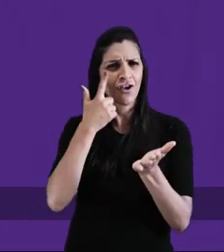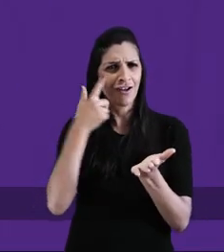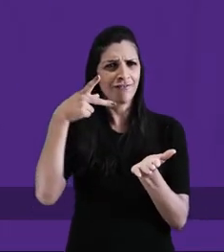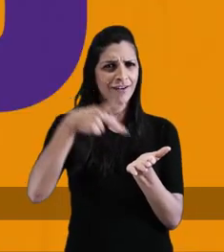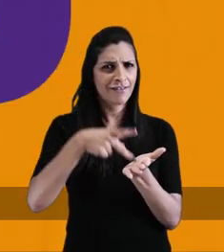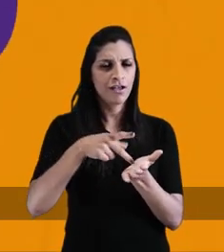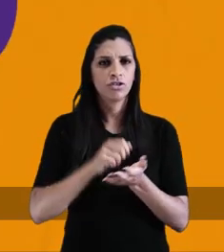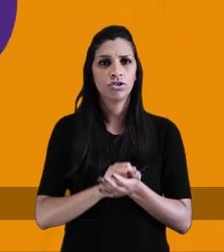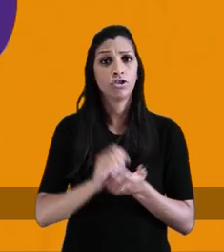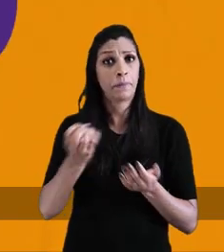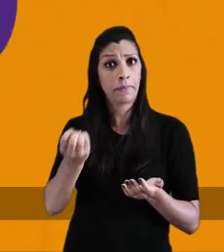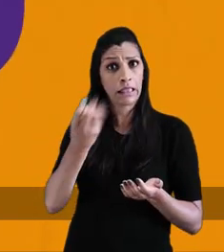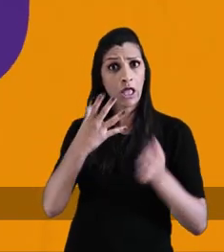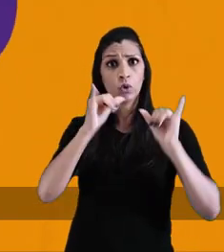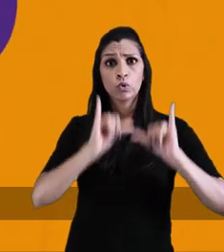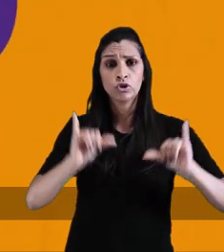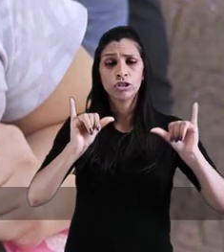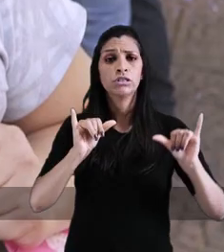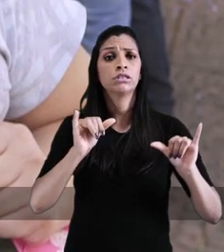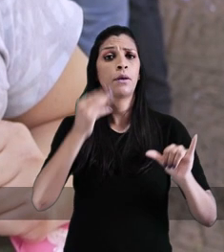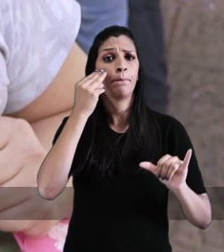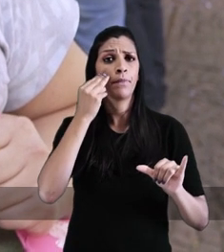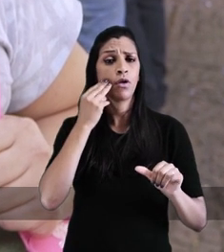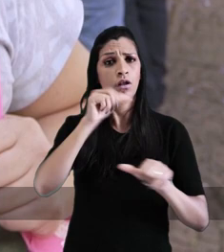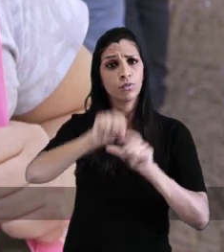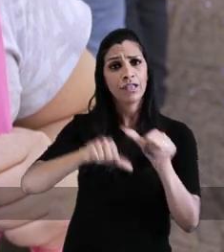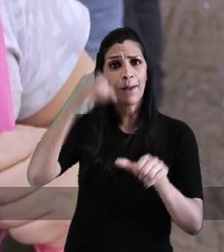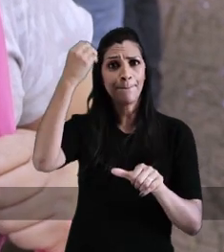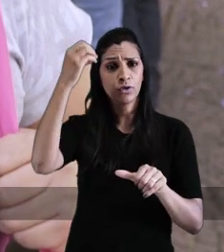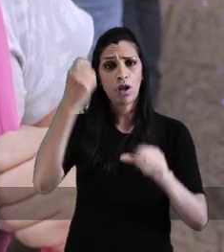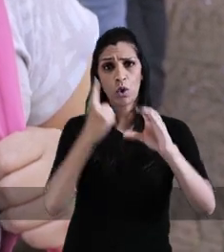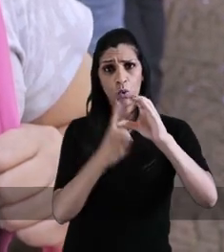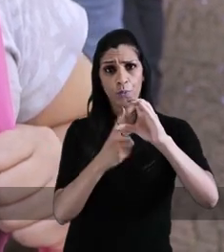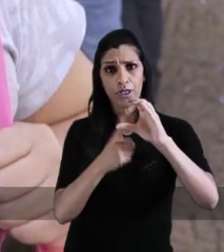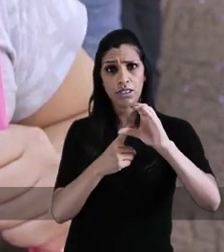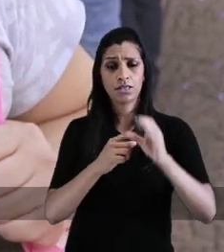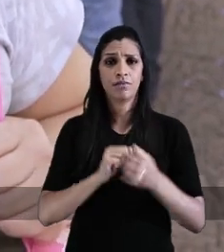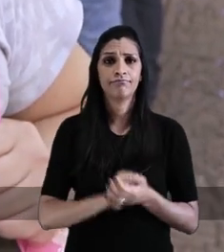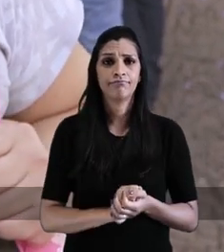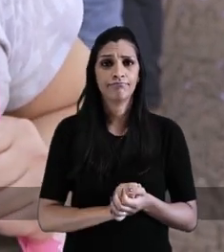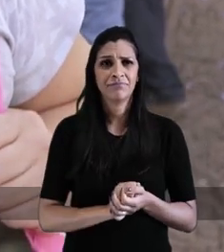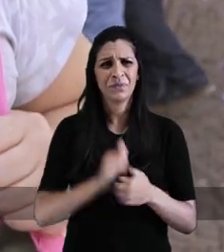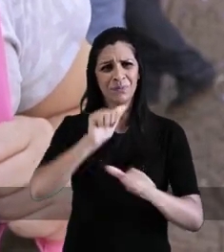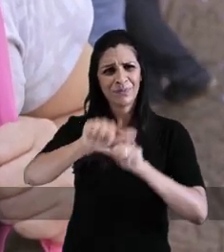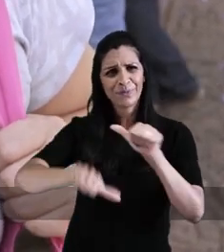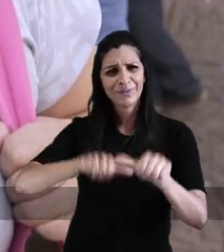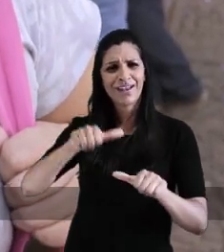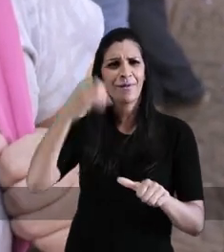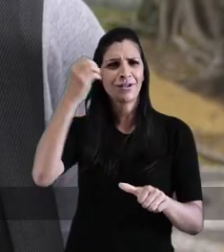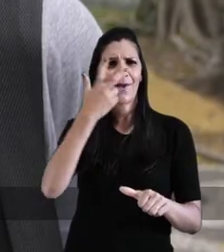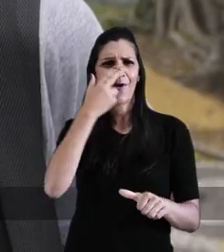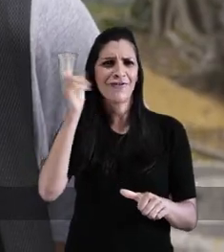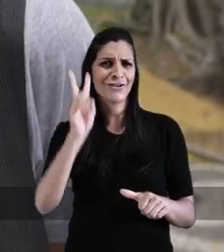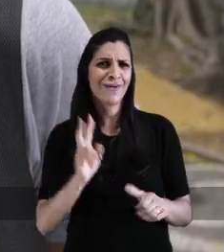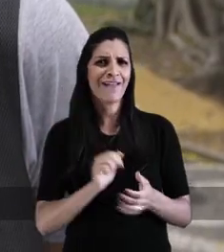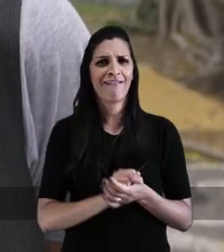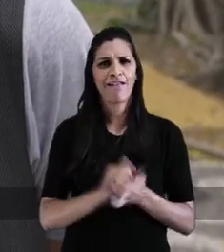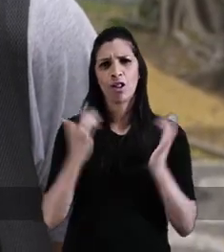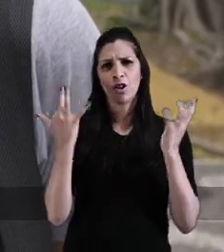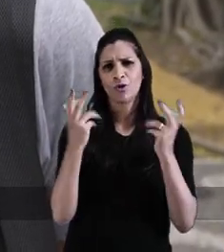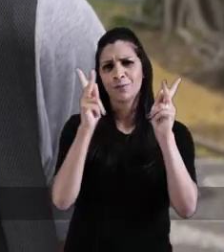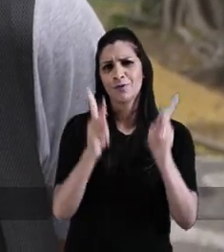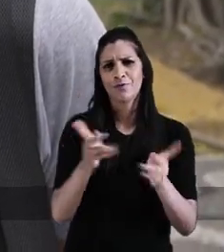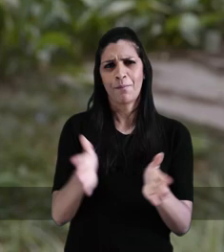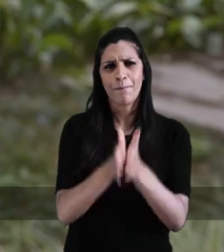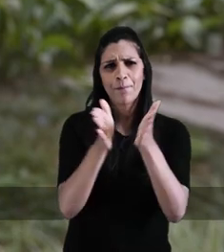Chega de fakes, vamos aos fatos. Já recebi fake news que a Manuela iria transformar Porto Alegre num comunismo. Transformar a cidade